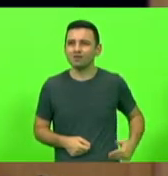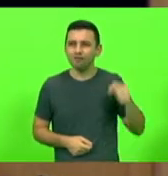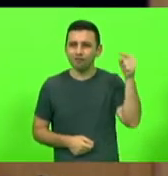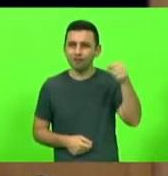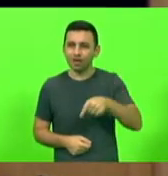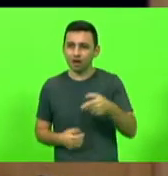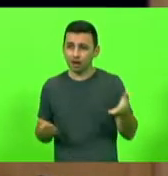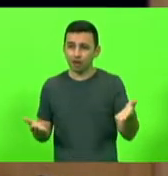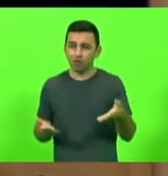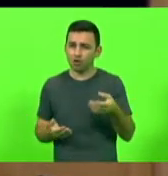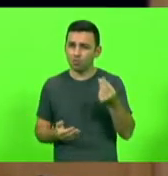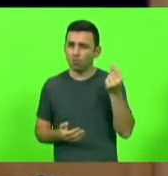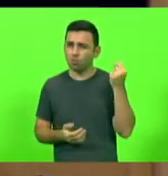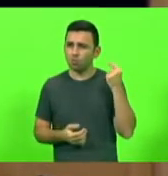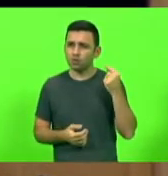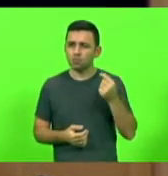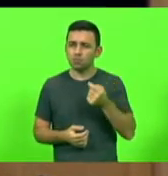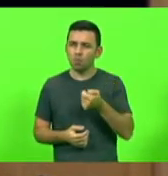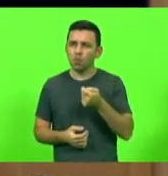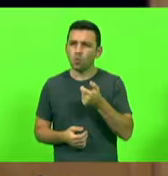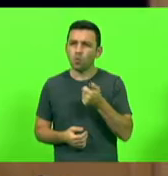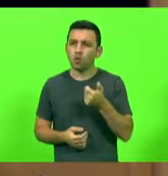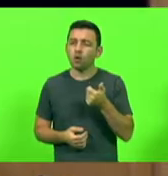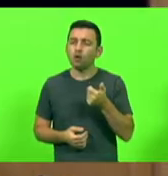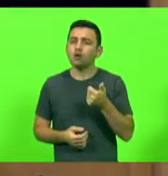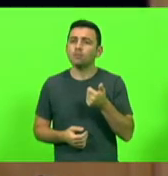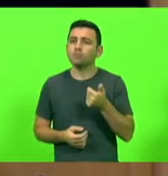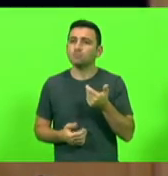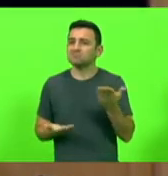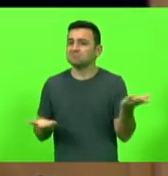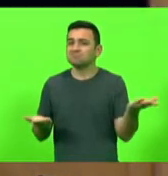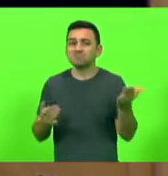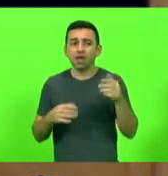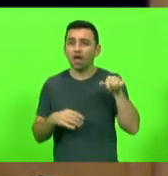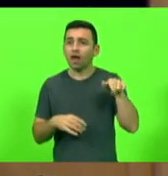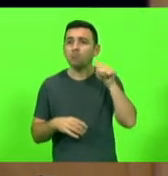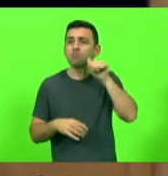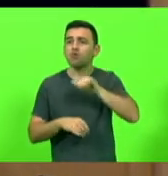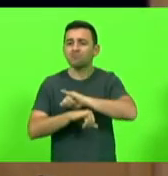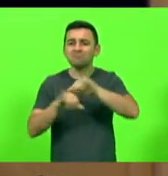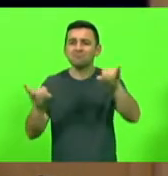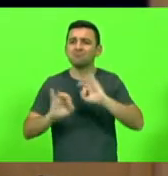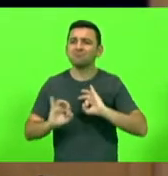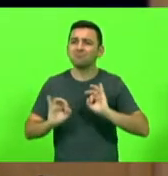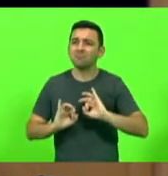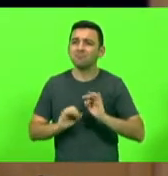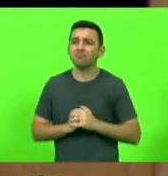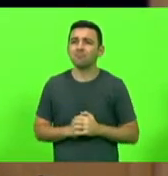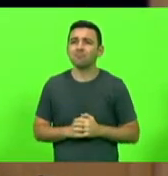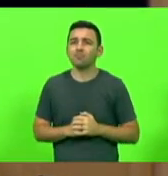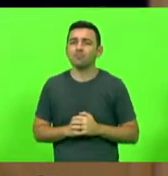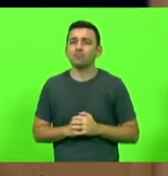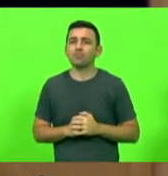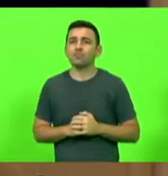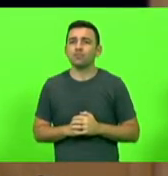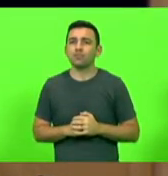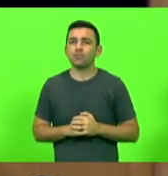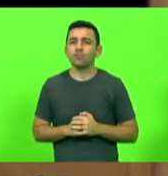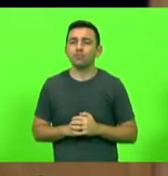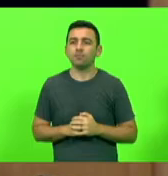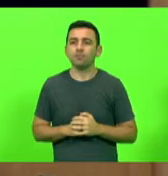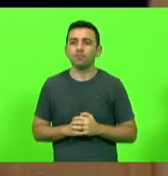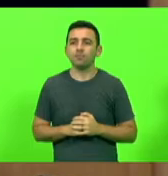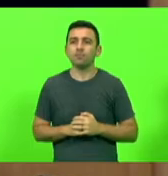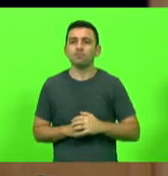em Santa Catarina, mas na prática não anunciou nada, houve aquele, aquela,